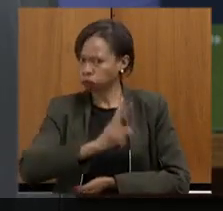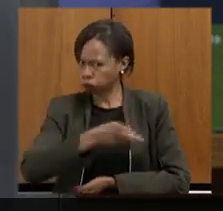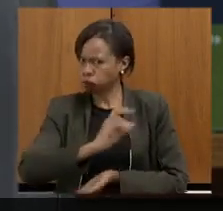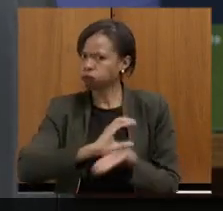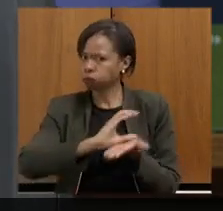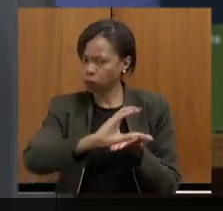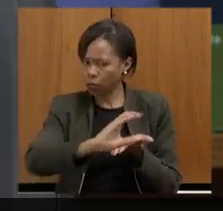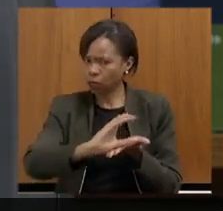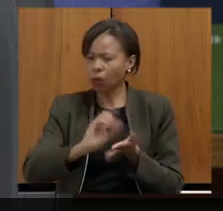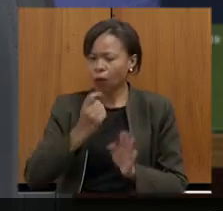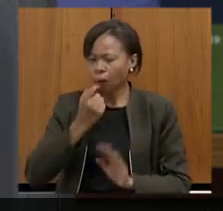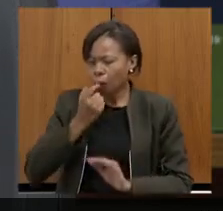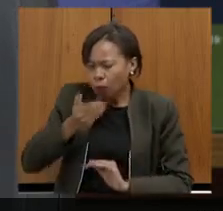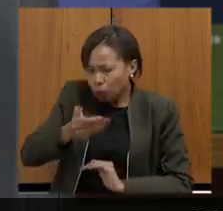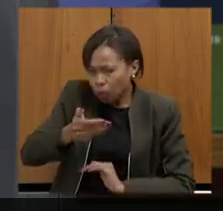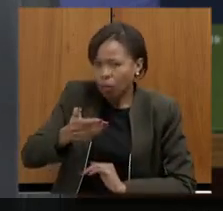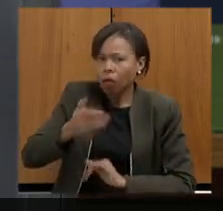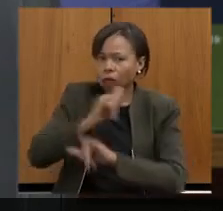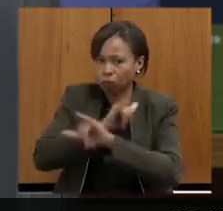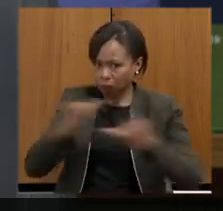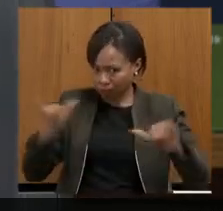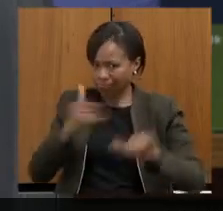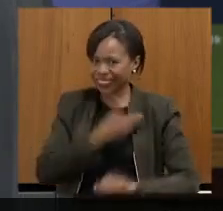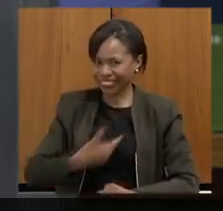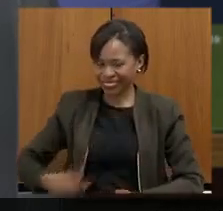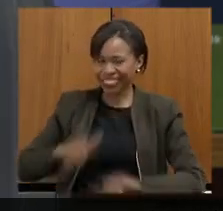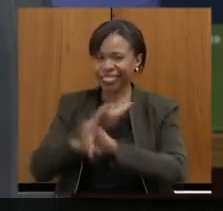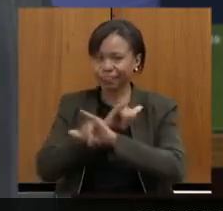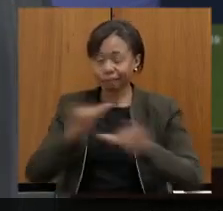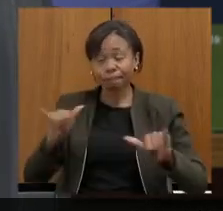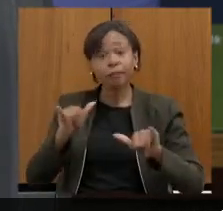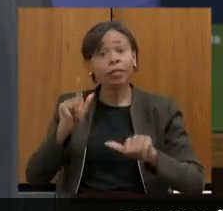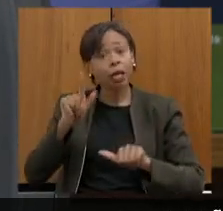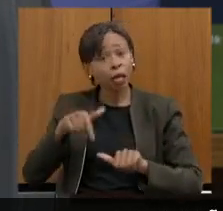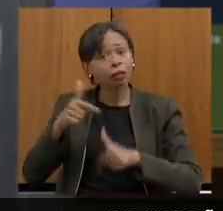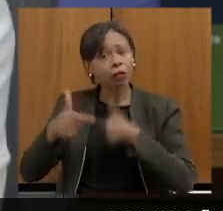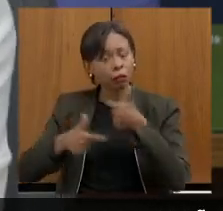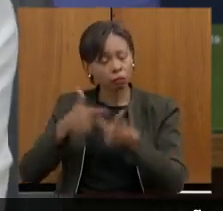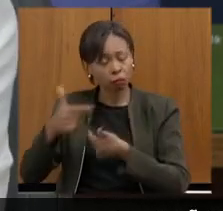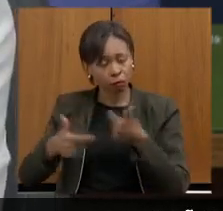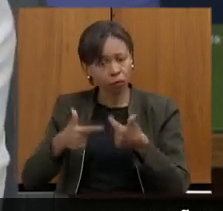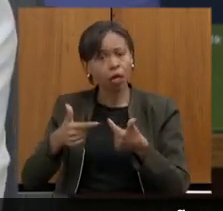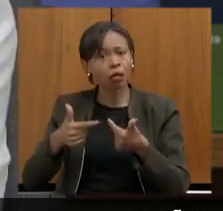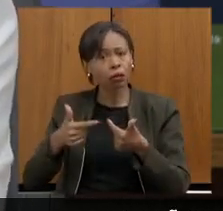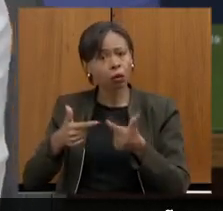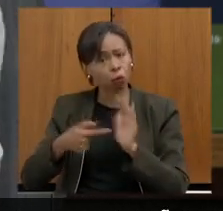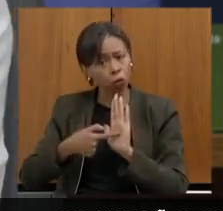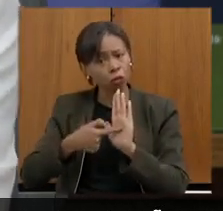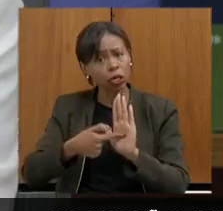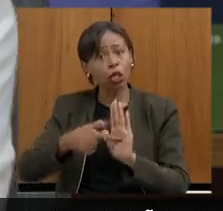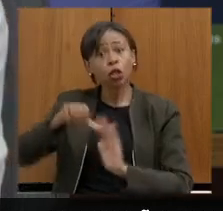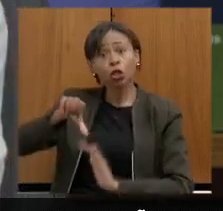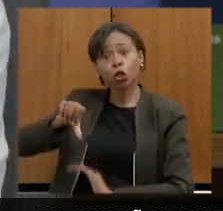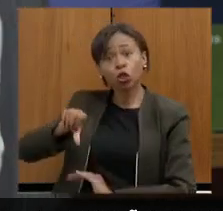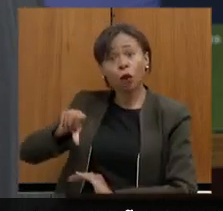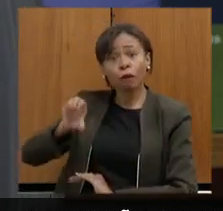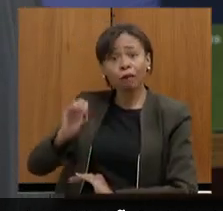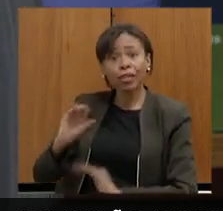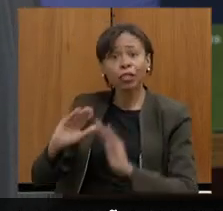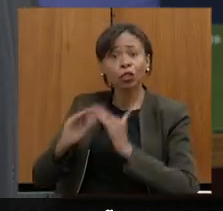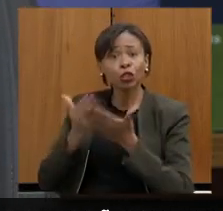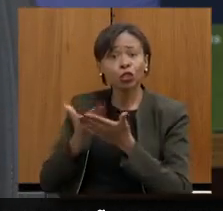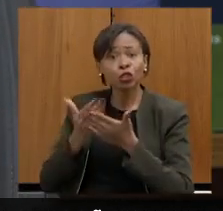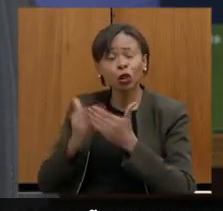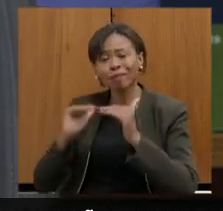por parte do governo e vai ser uma alegria também porque é esse trabalho que eu trouxe aqui nós temos 90 escolas que ainda demandam que estão inferiores